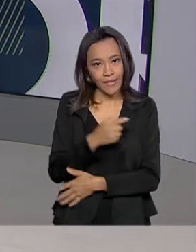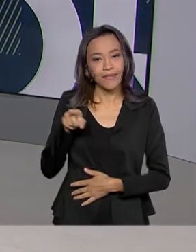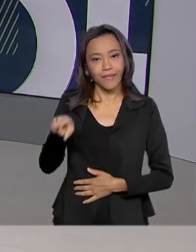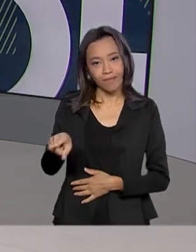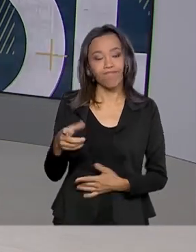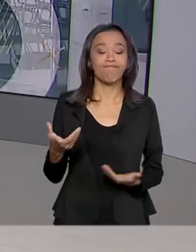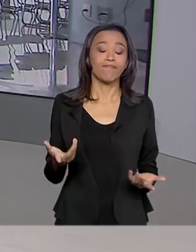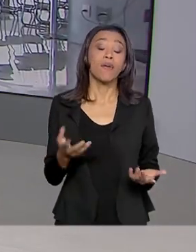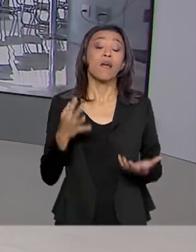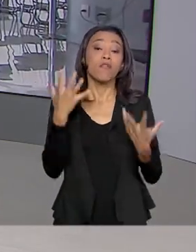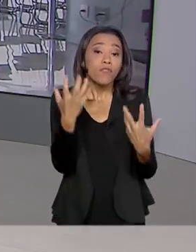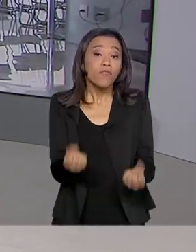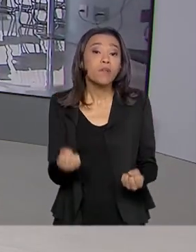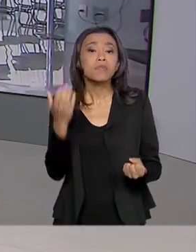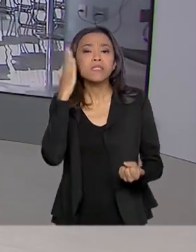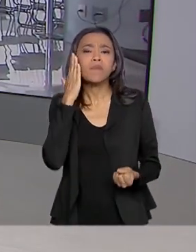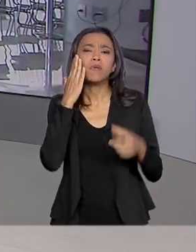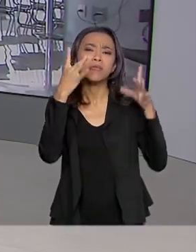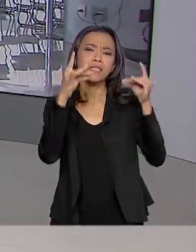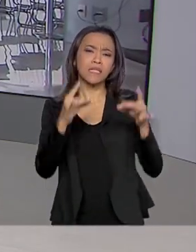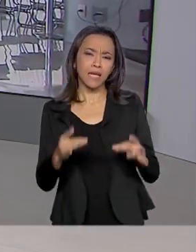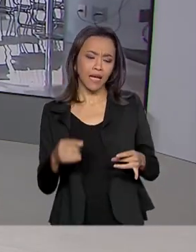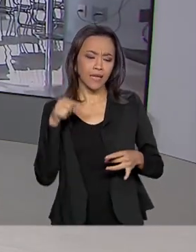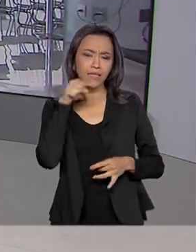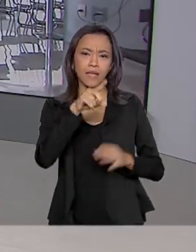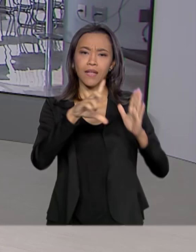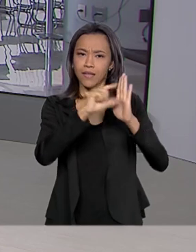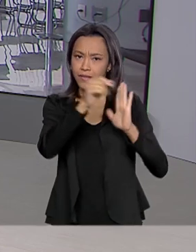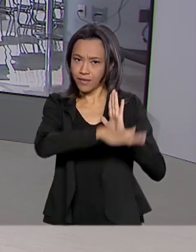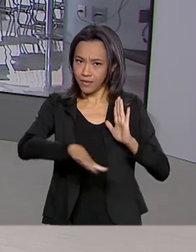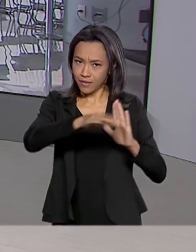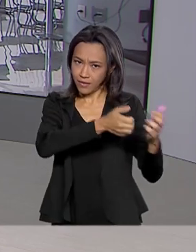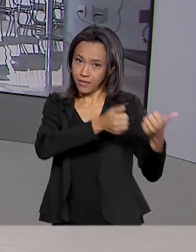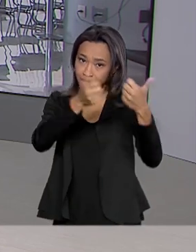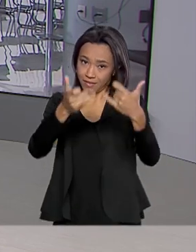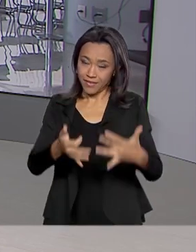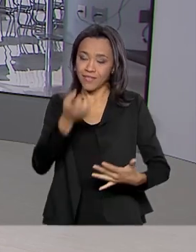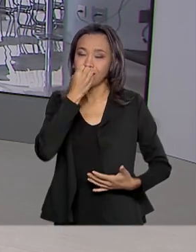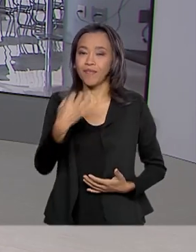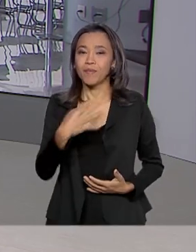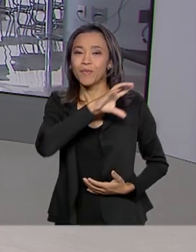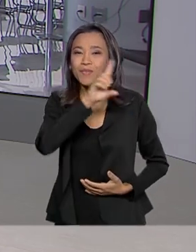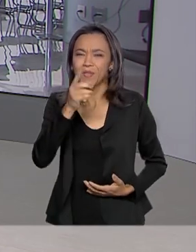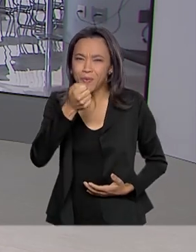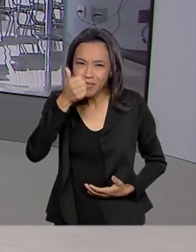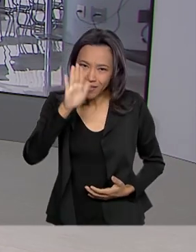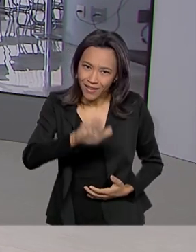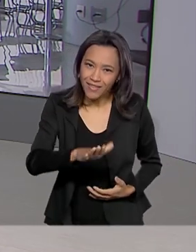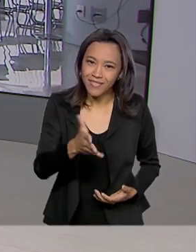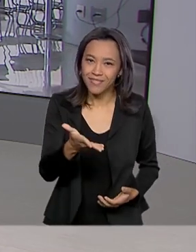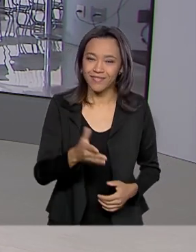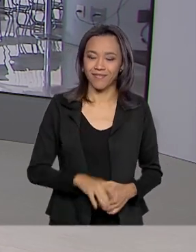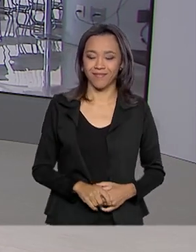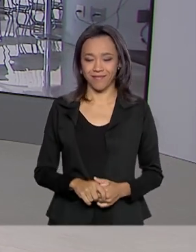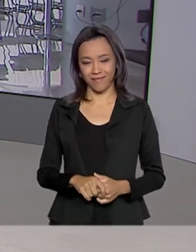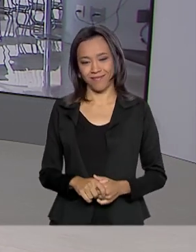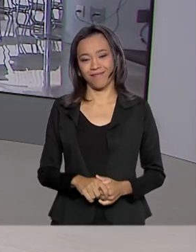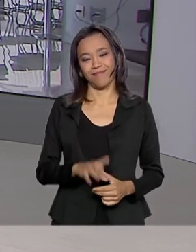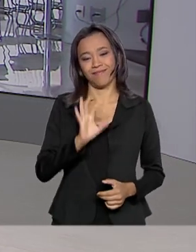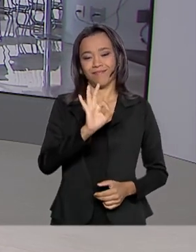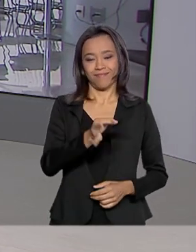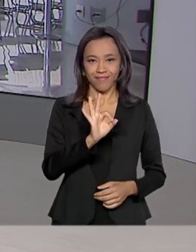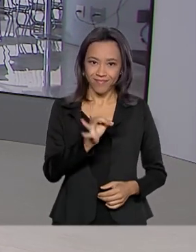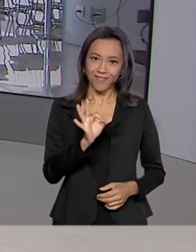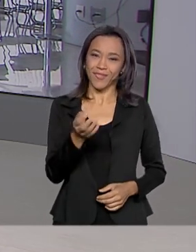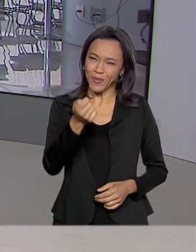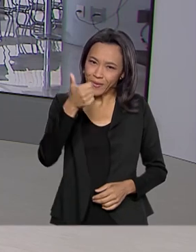Palácio do Planalto saber os detalhes com a repórter Luciana Colares de Holanda. Bom dia, Lu. Quase boa tarde, né? Isso mesmo,